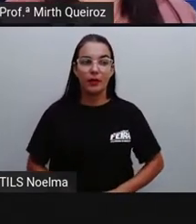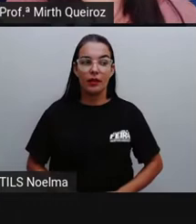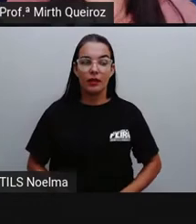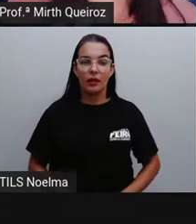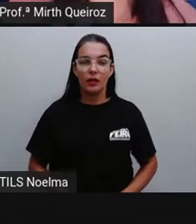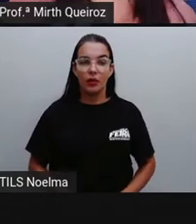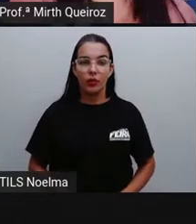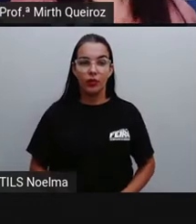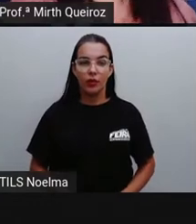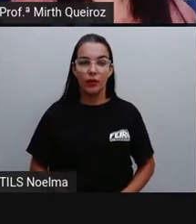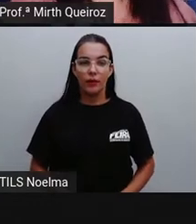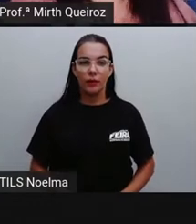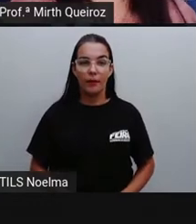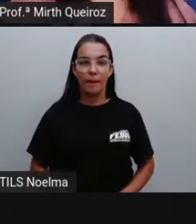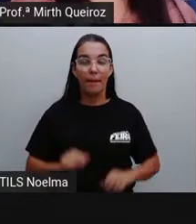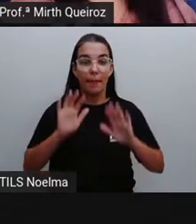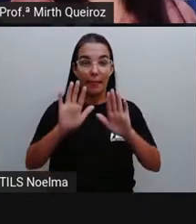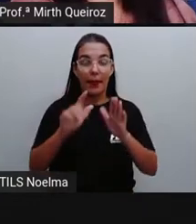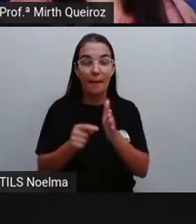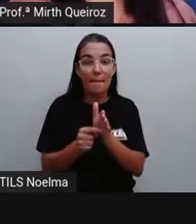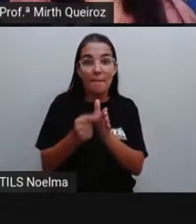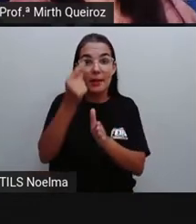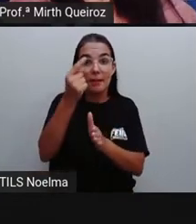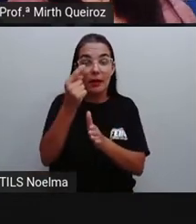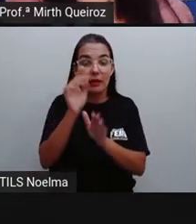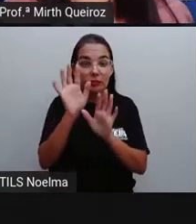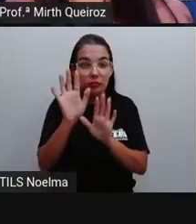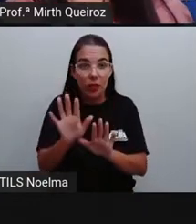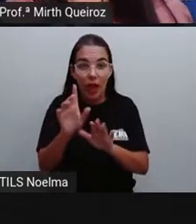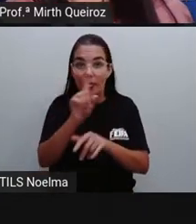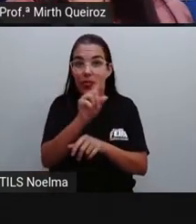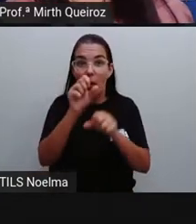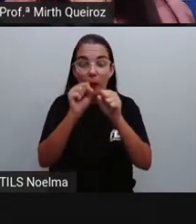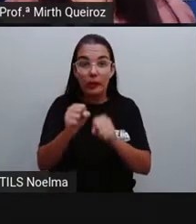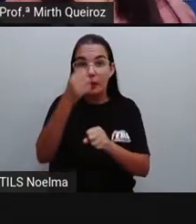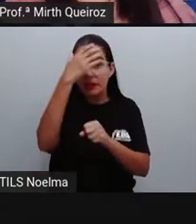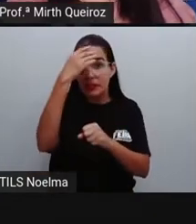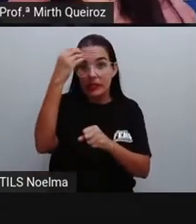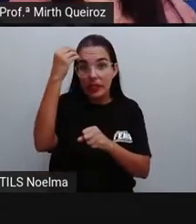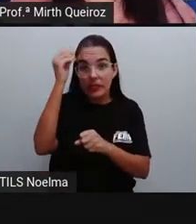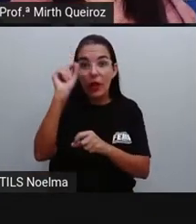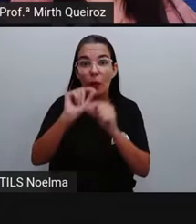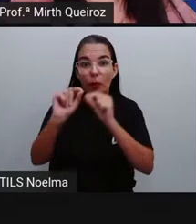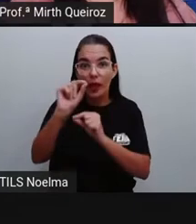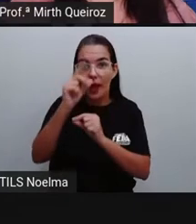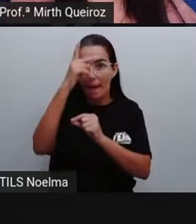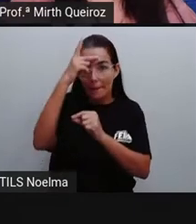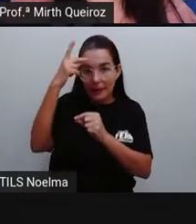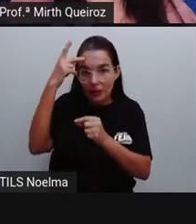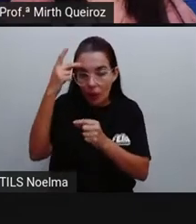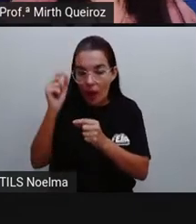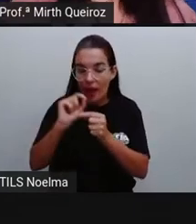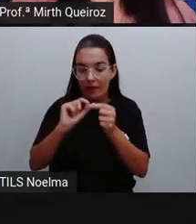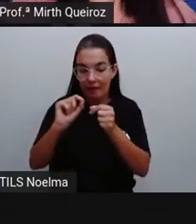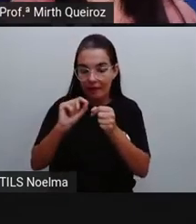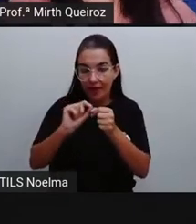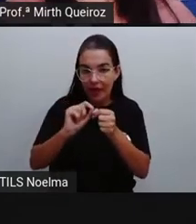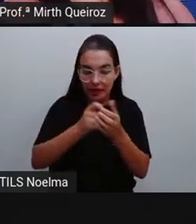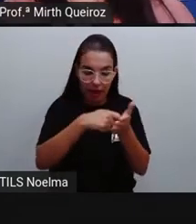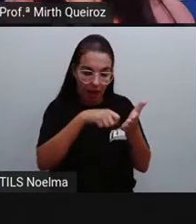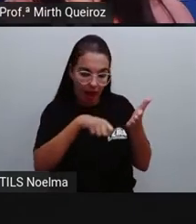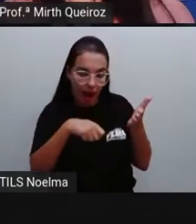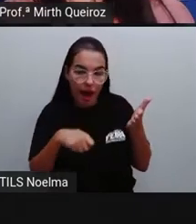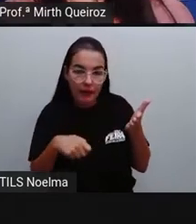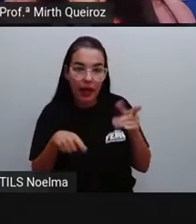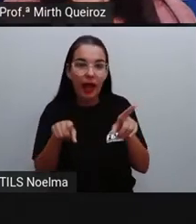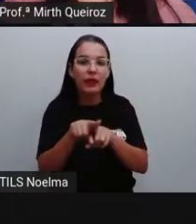não devemos nos esquecer do remetente nem do destinatário. Eles deverão vir escritos na frente e no